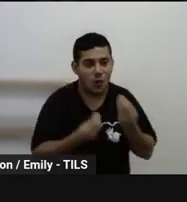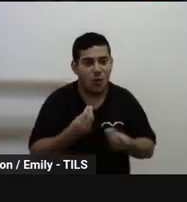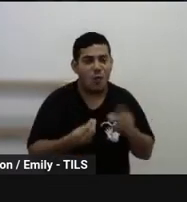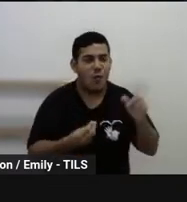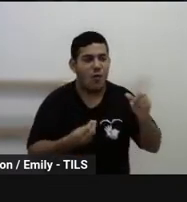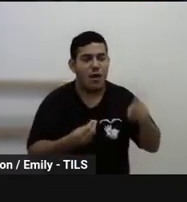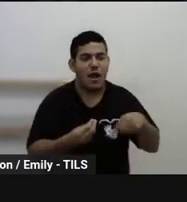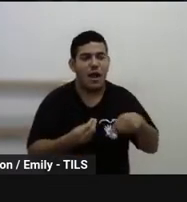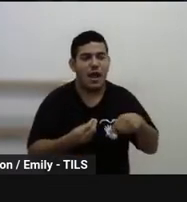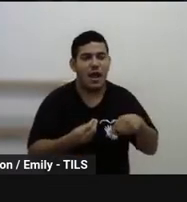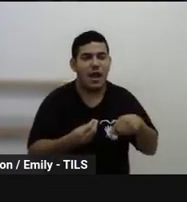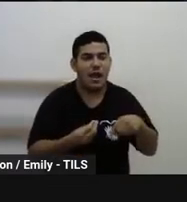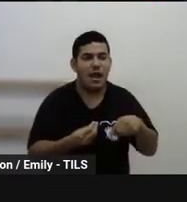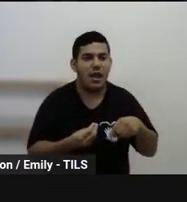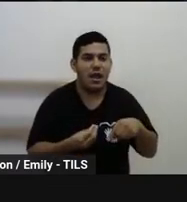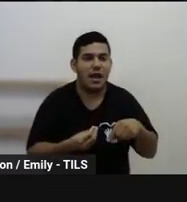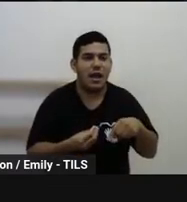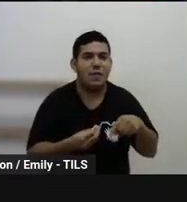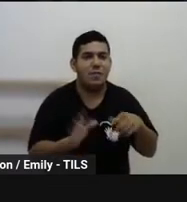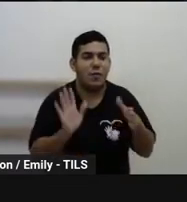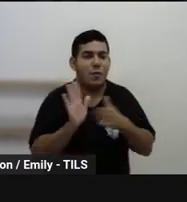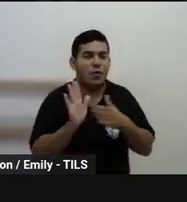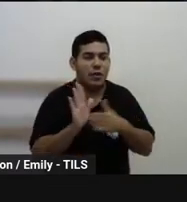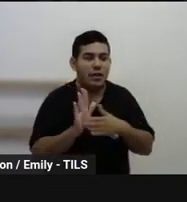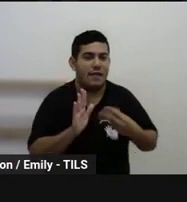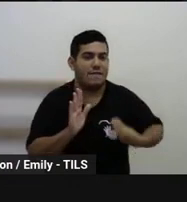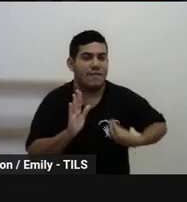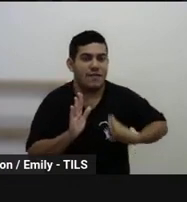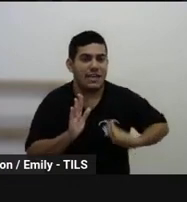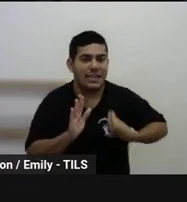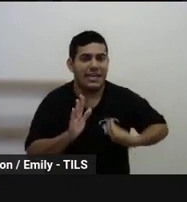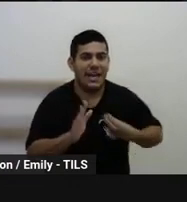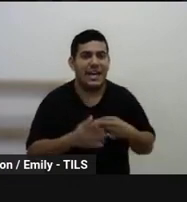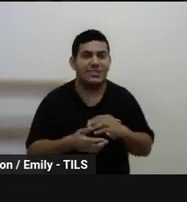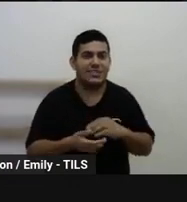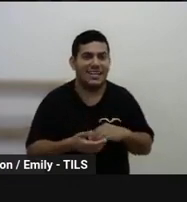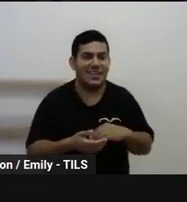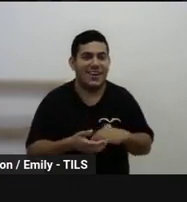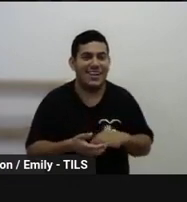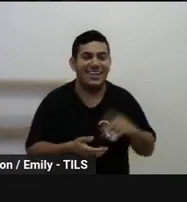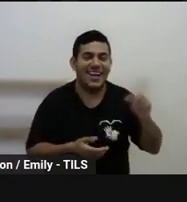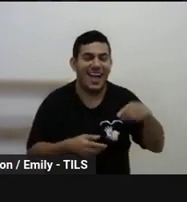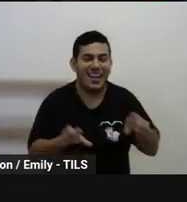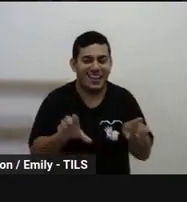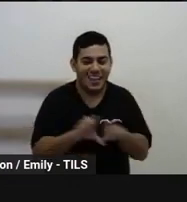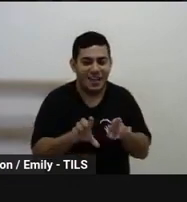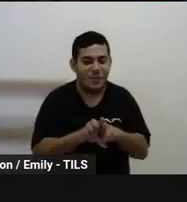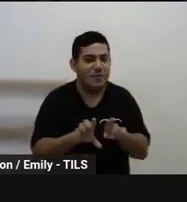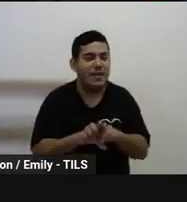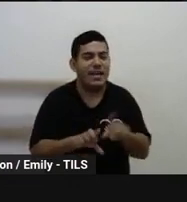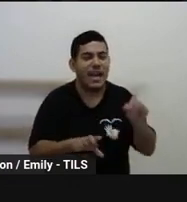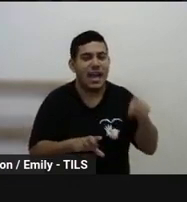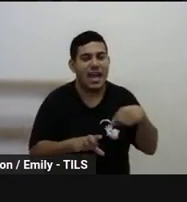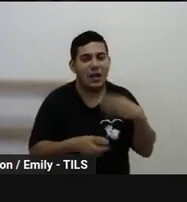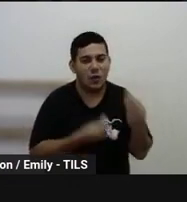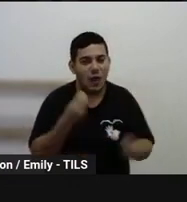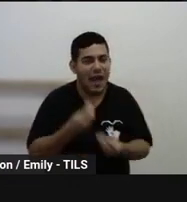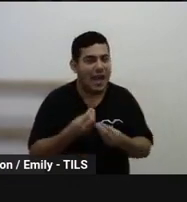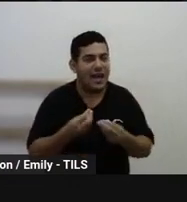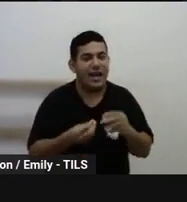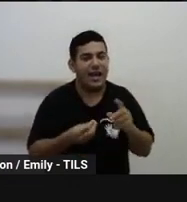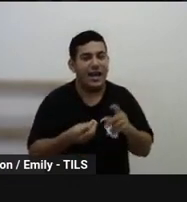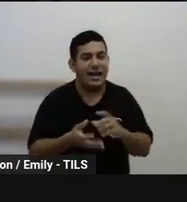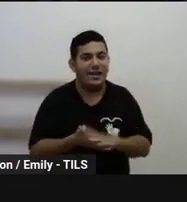né? E estar proporcionando essa vivência, até o conhecimento, porque muitas vezes pode ser que os pais nem saibam da